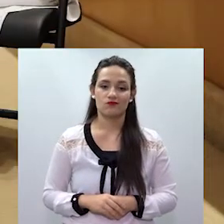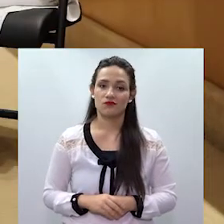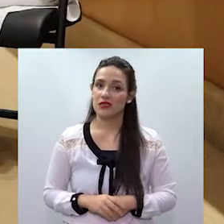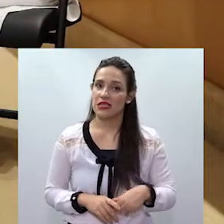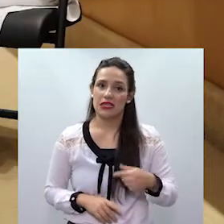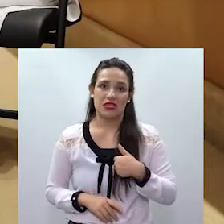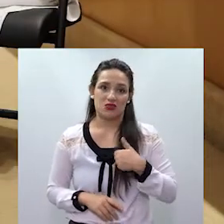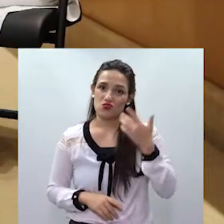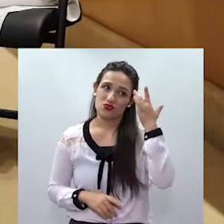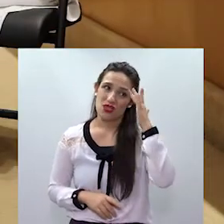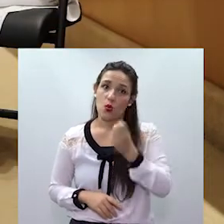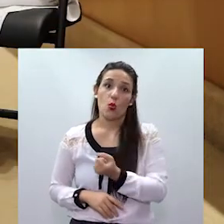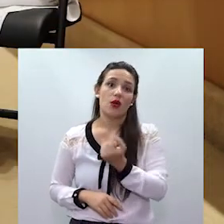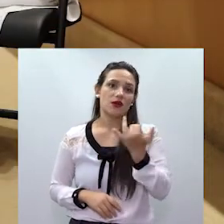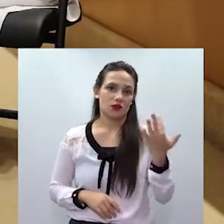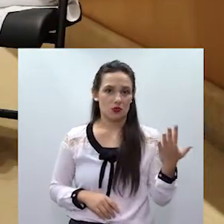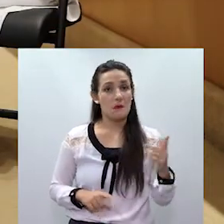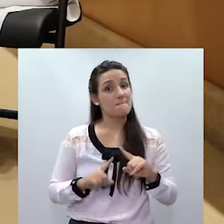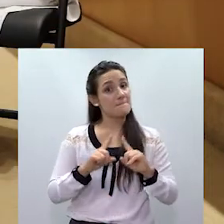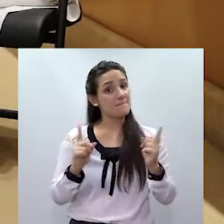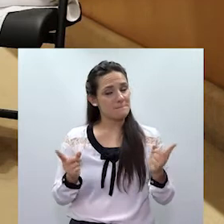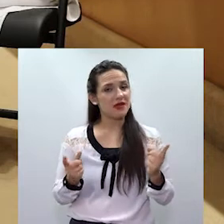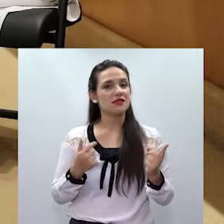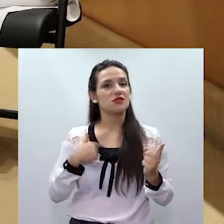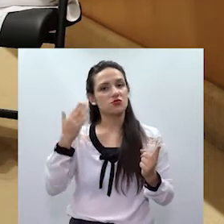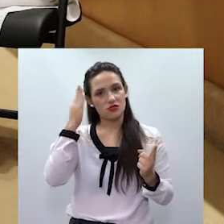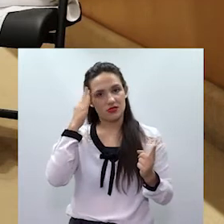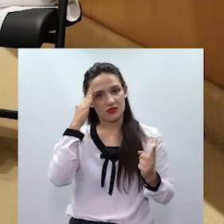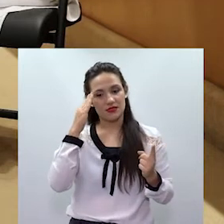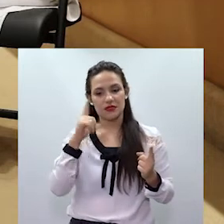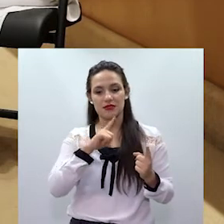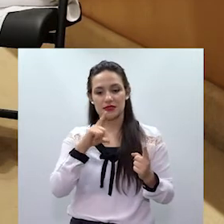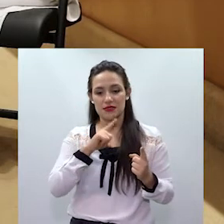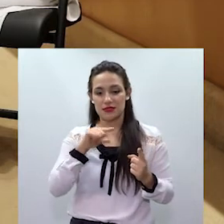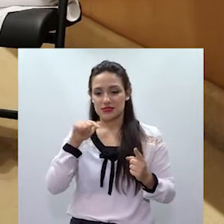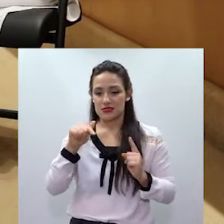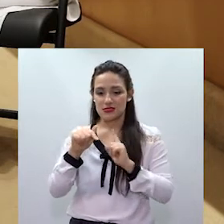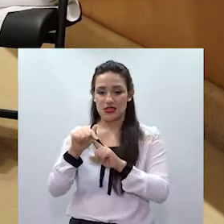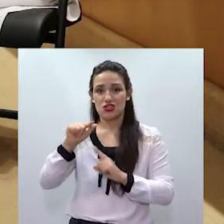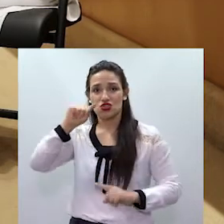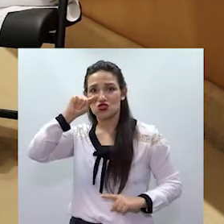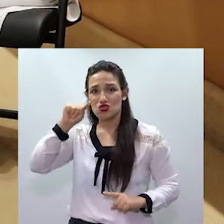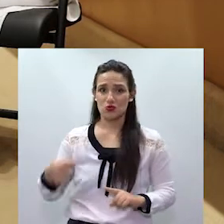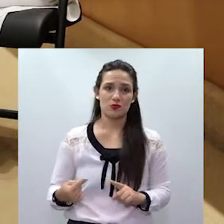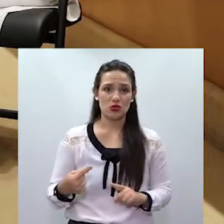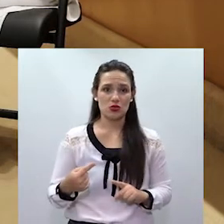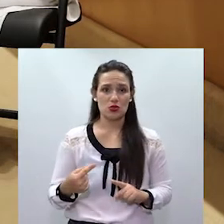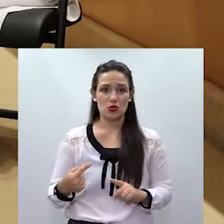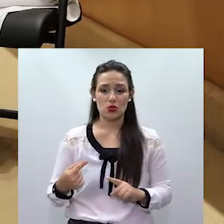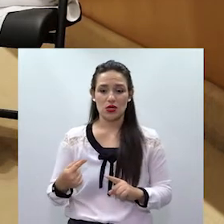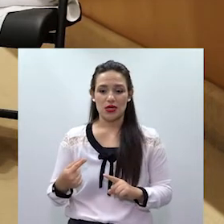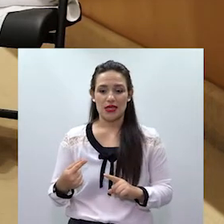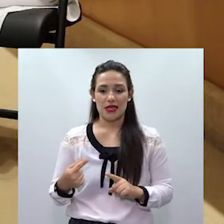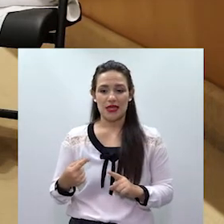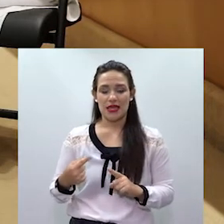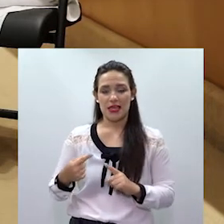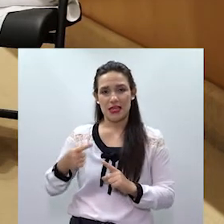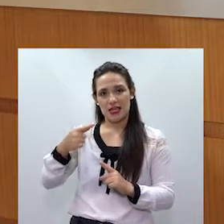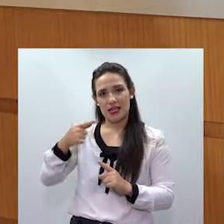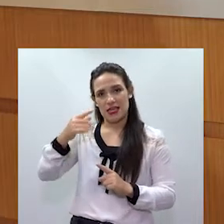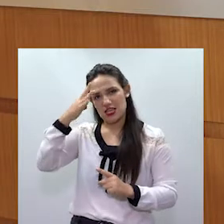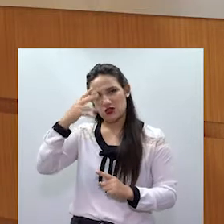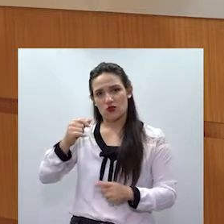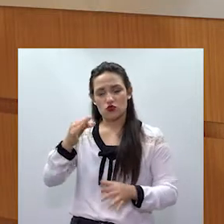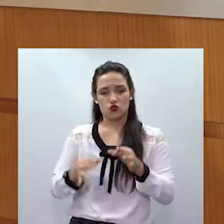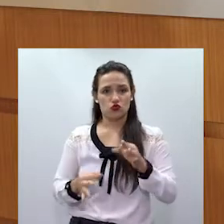Eu não tenho essa informação, mas eu posso te dizer, por exemplo, que são 7 mil medidas protetivas em vigor só em Campo Grande. Então,